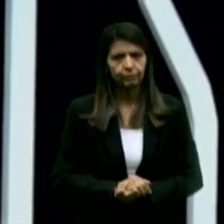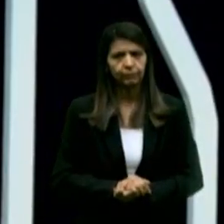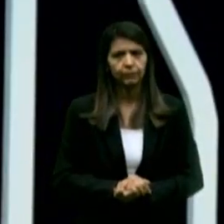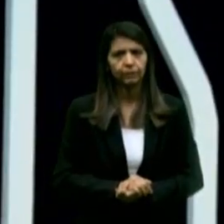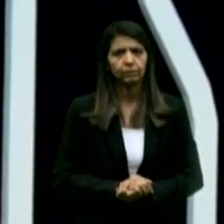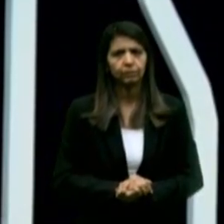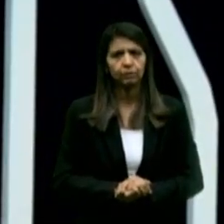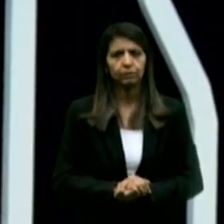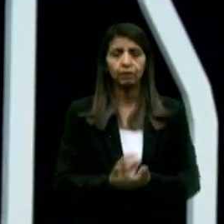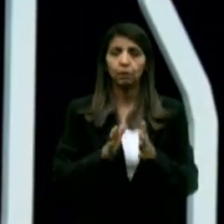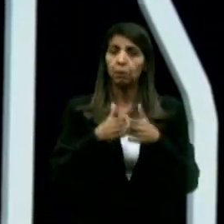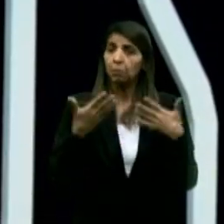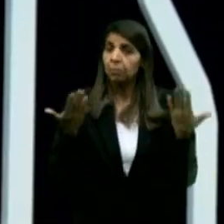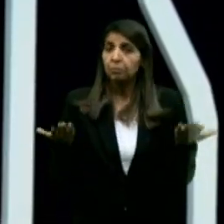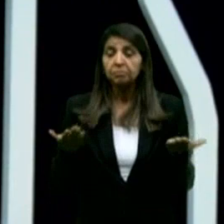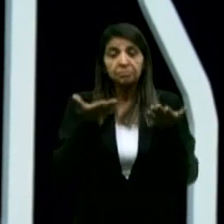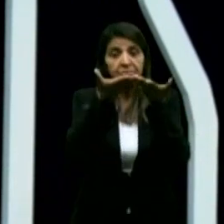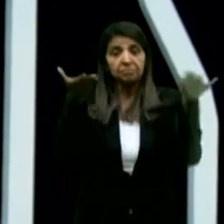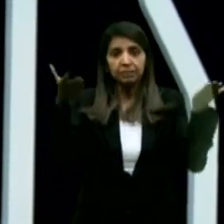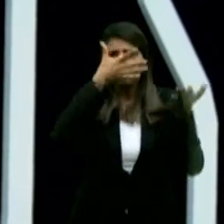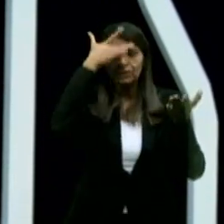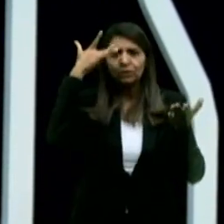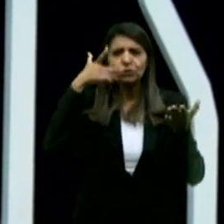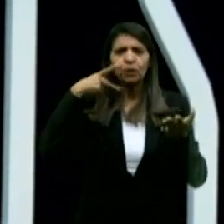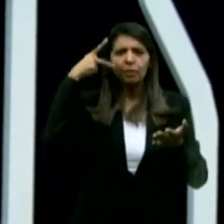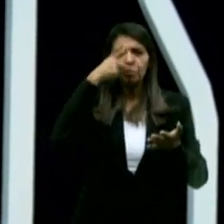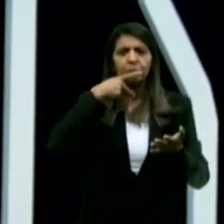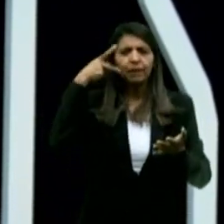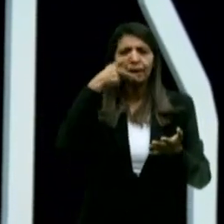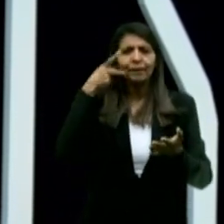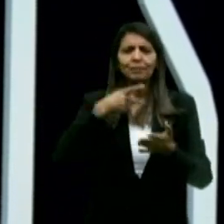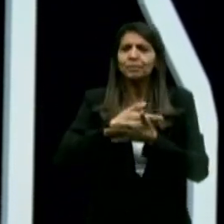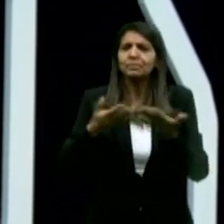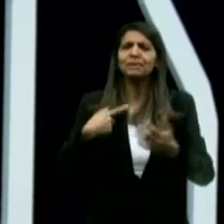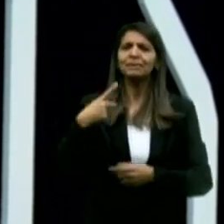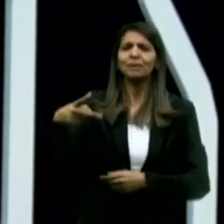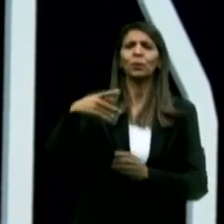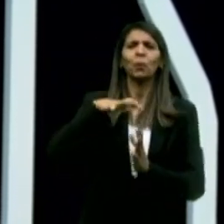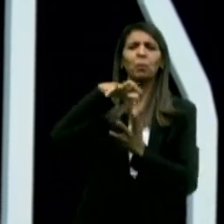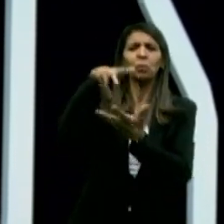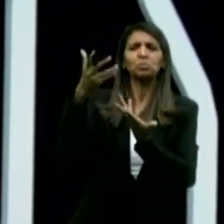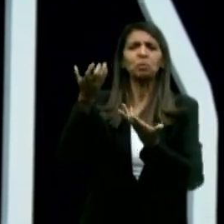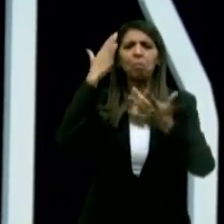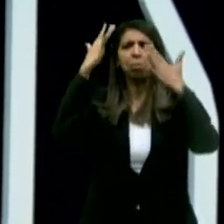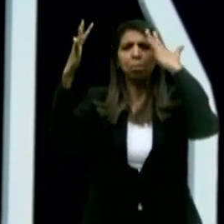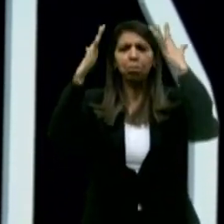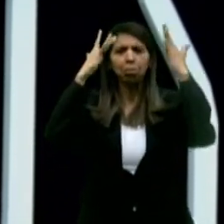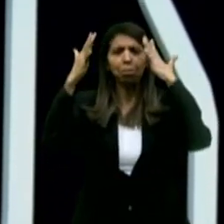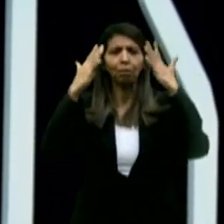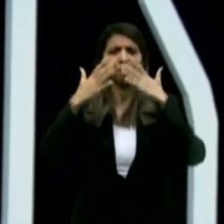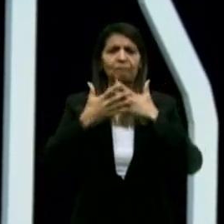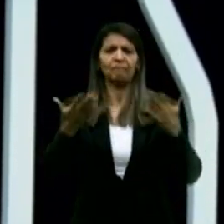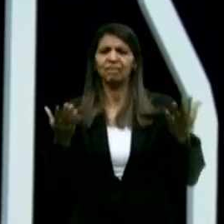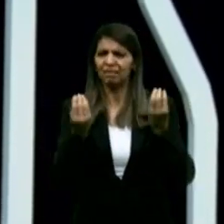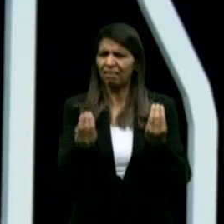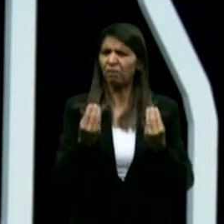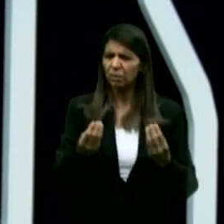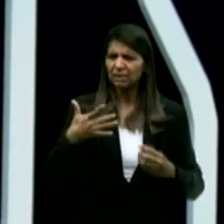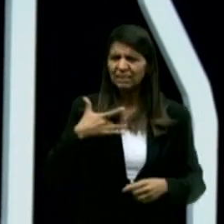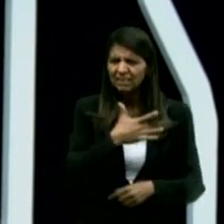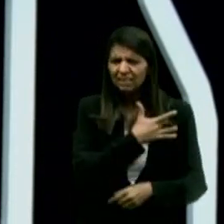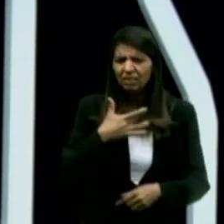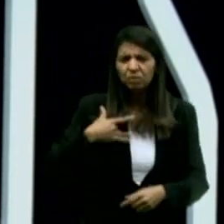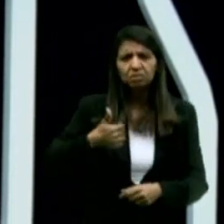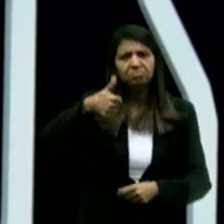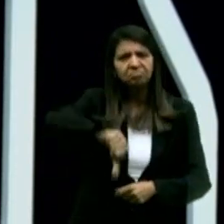e o povo da Paraíba sabe também, onde que é esse seu mundo fantástico. É o mundo do Bob. Porque a saúde precária,